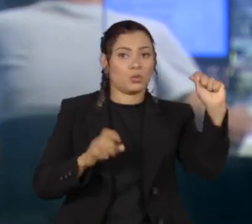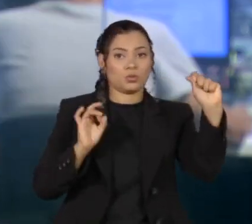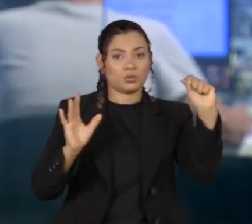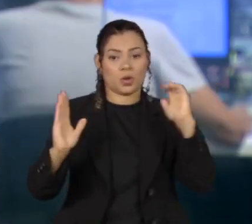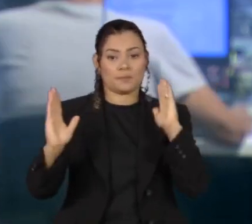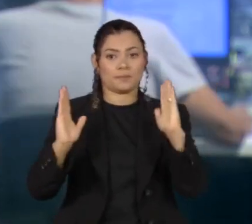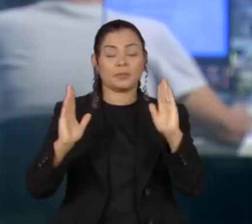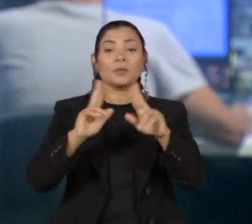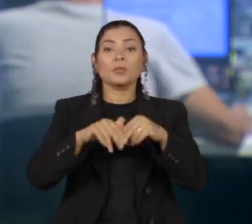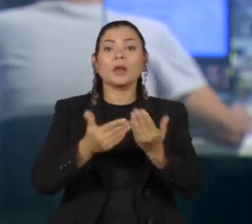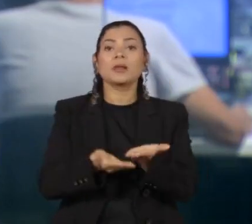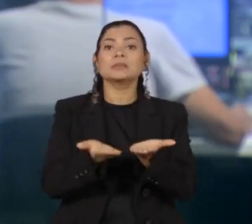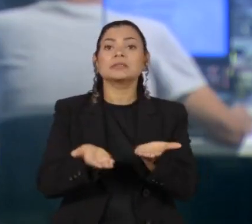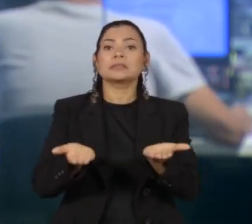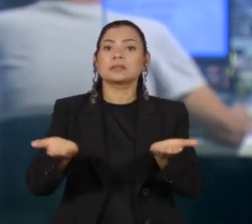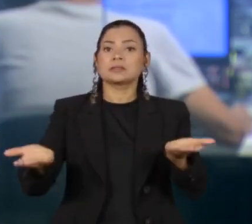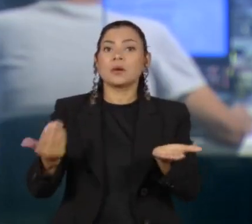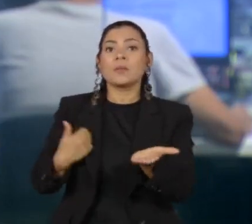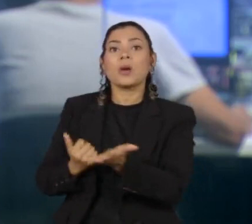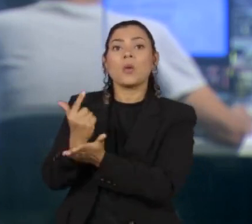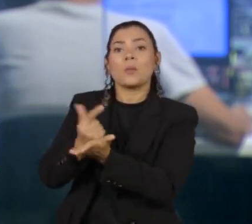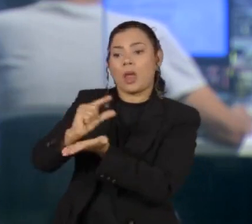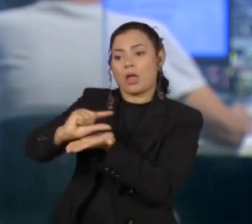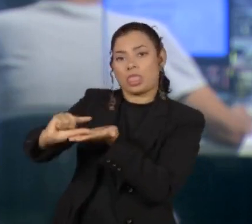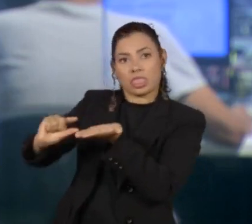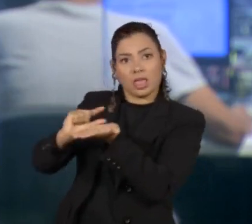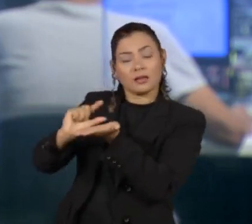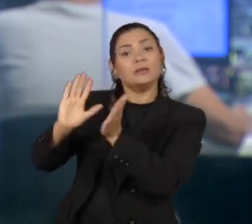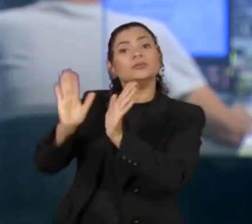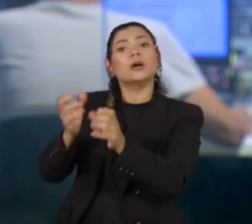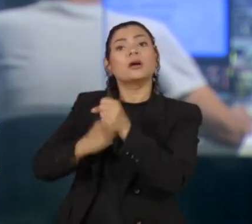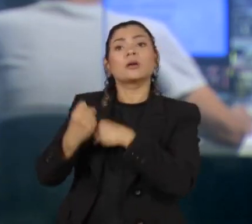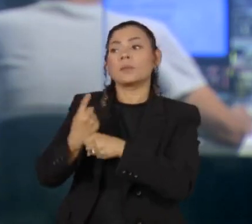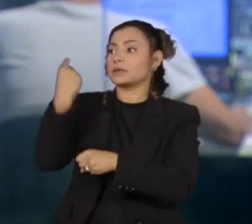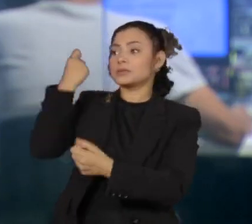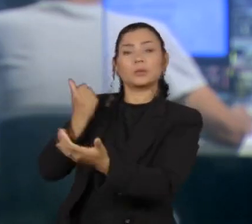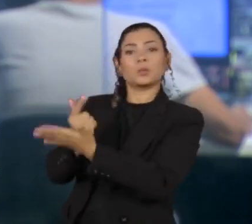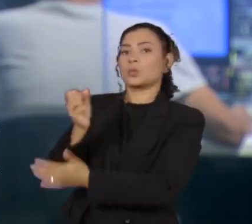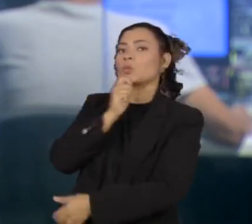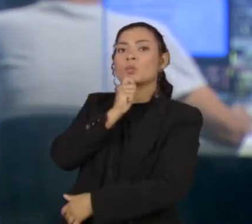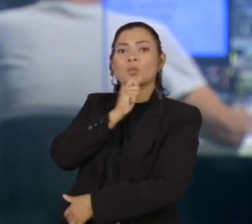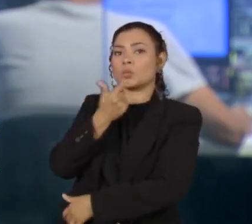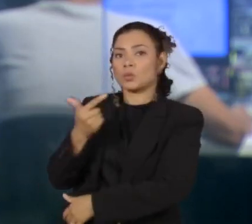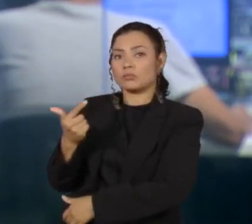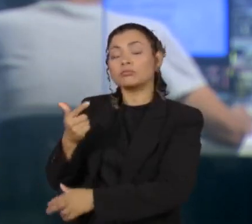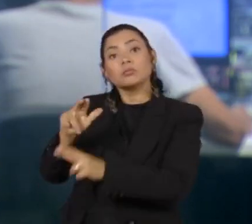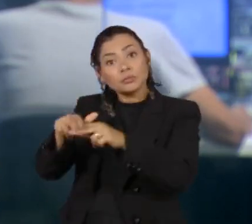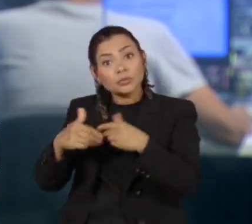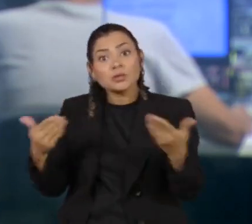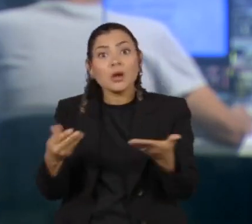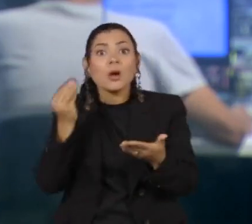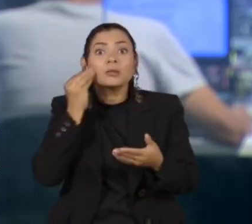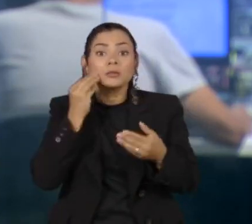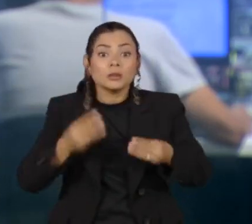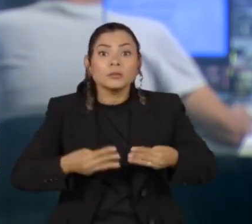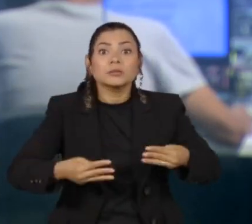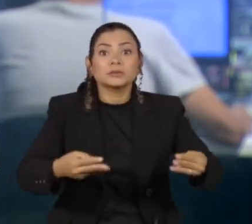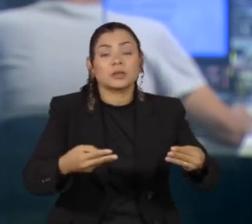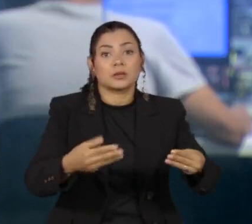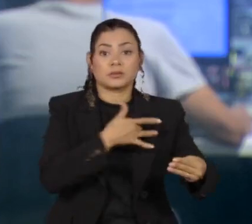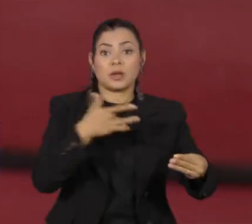excitações para adquirir o medicamento não foram concluídas no ano passado e agora o Ministério da Saúde tenta fazer uma compra